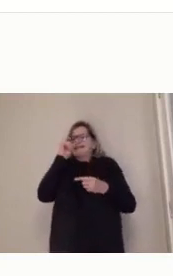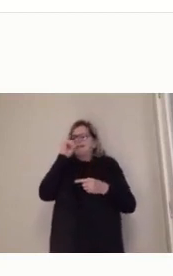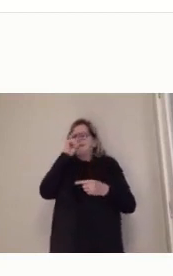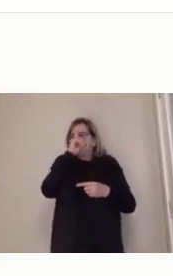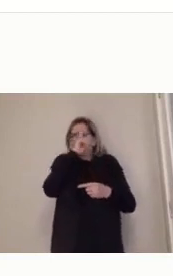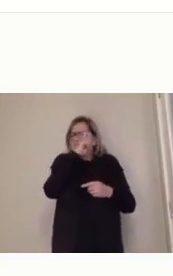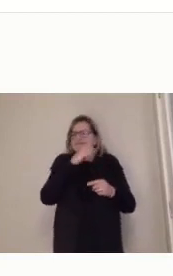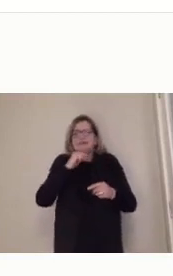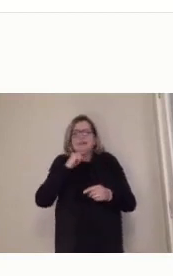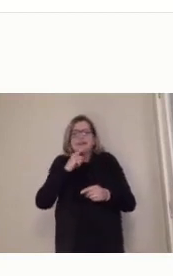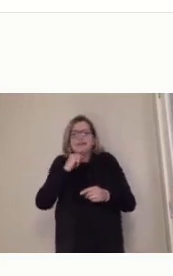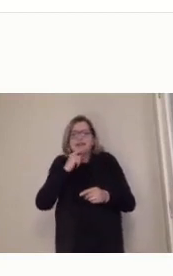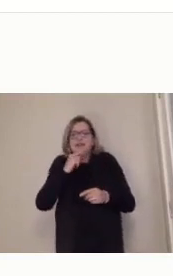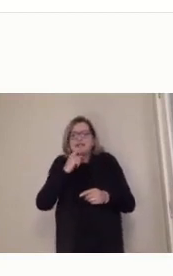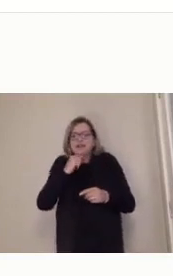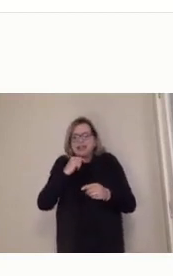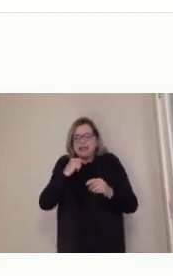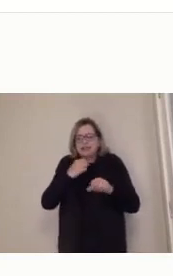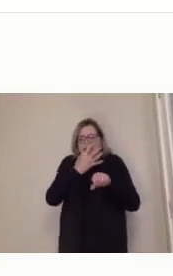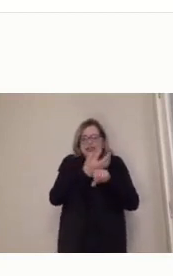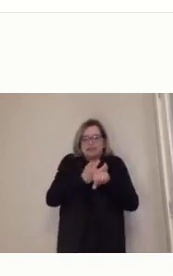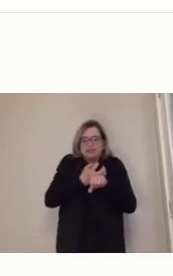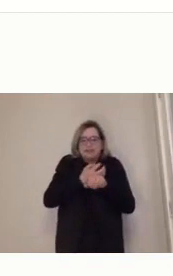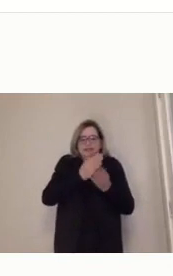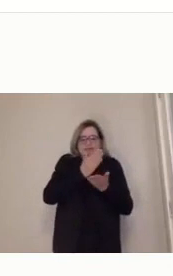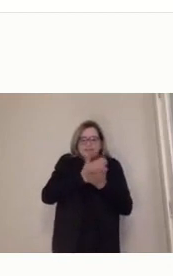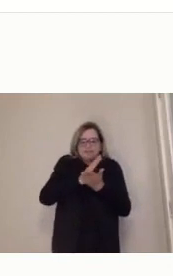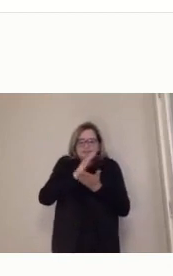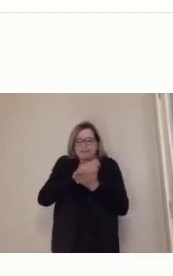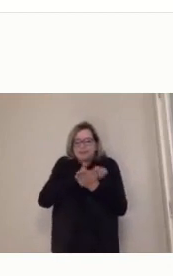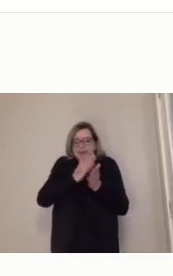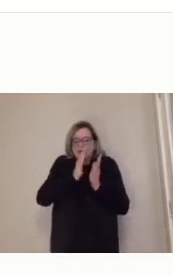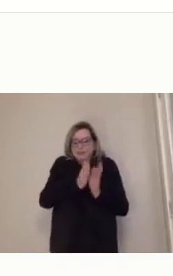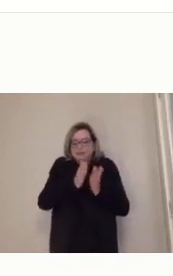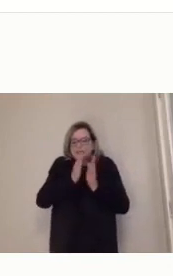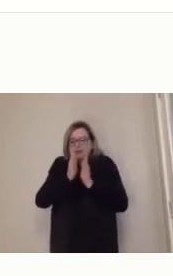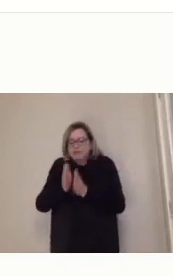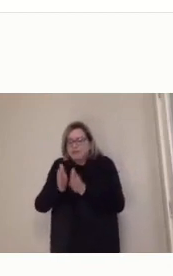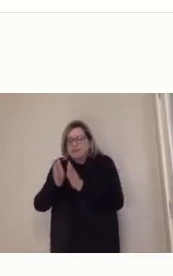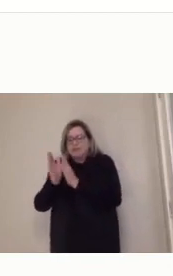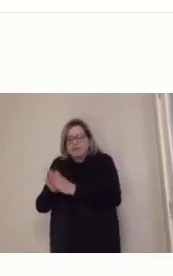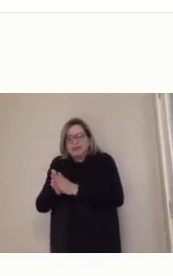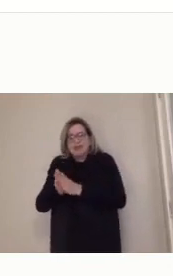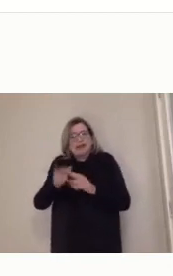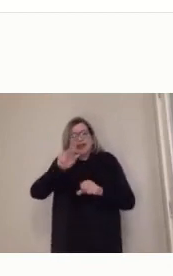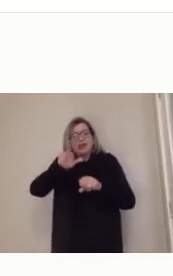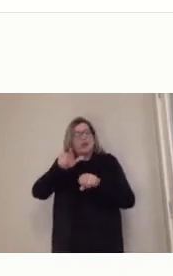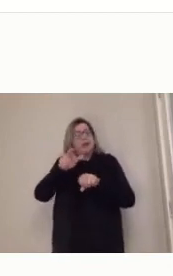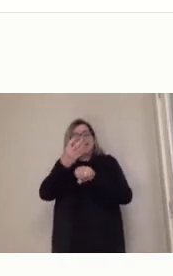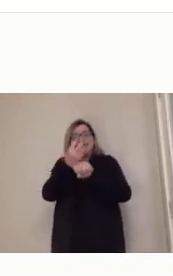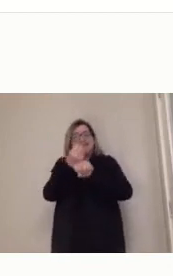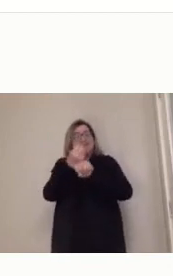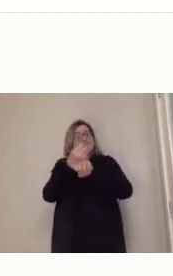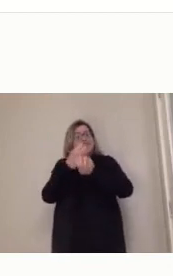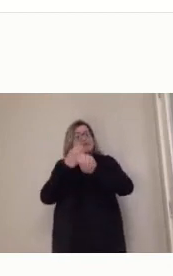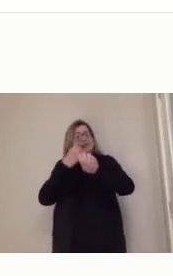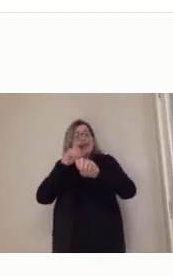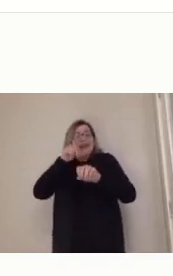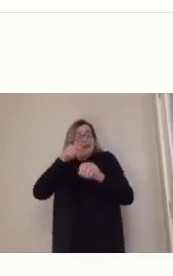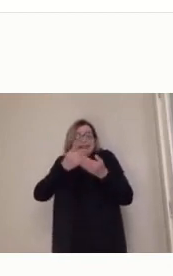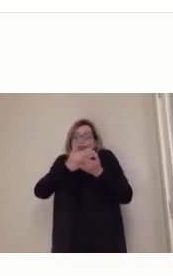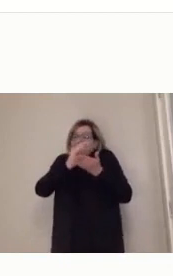disciplinas, olha para o nosso curso de educação à distância, ele é modular em várias disciplinas, por mais que a gente tente